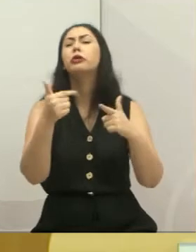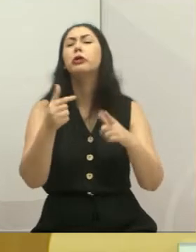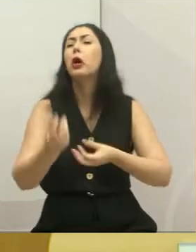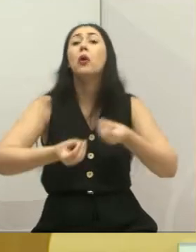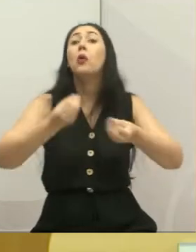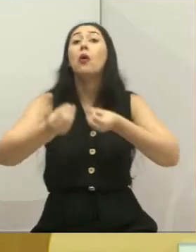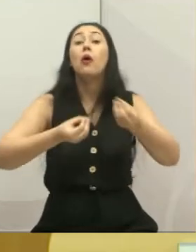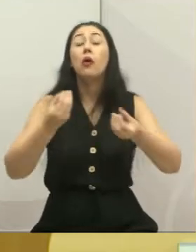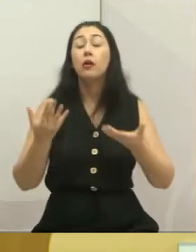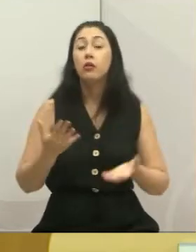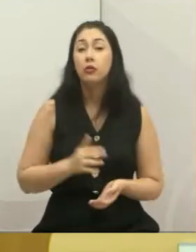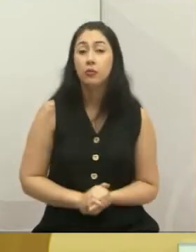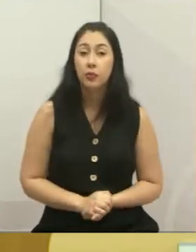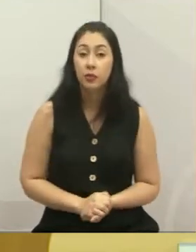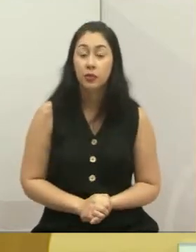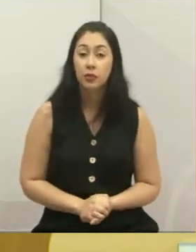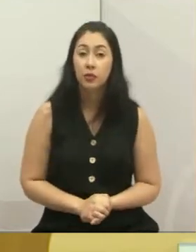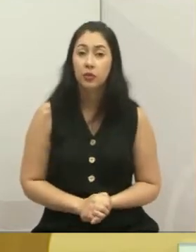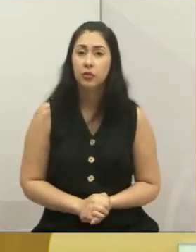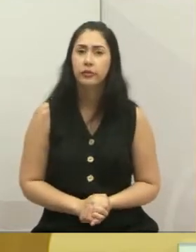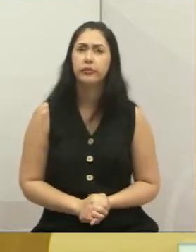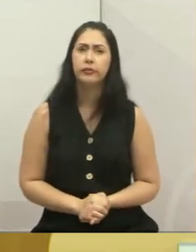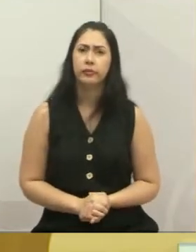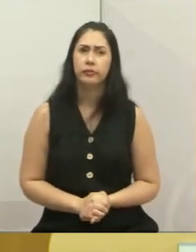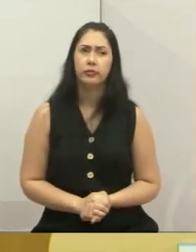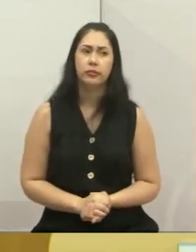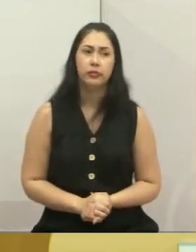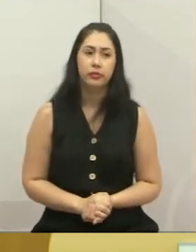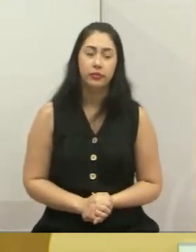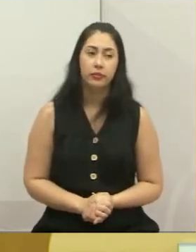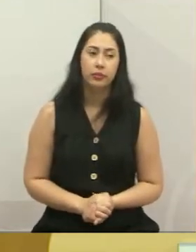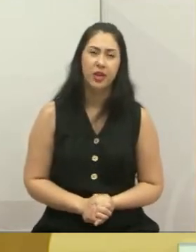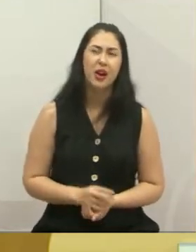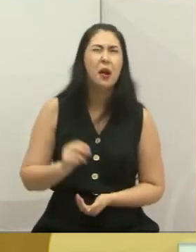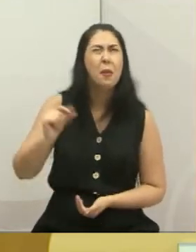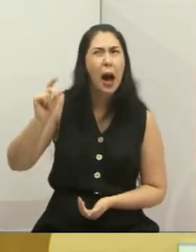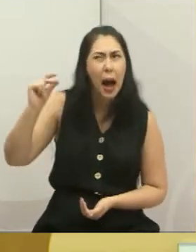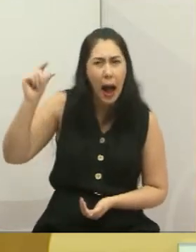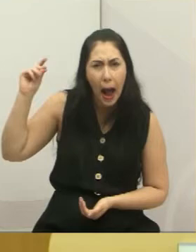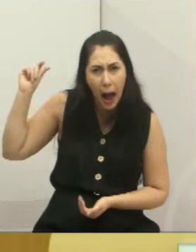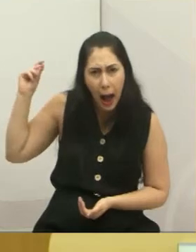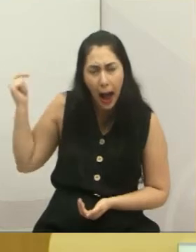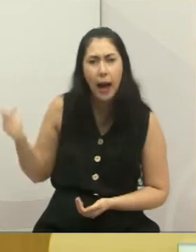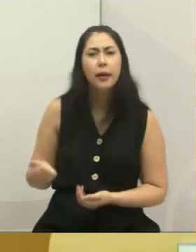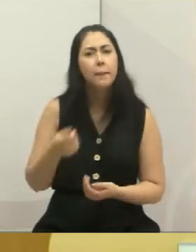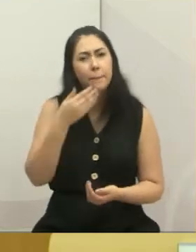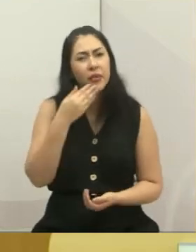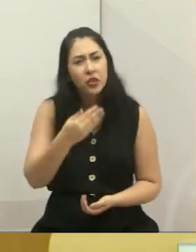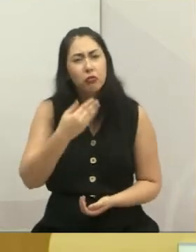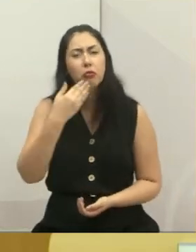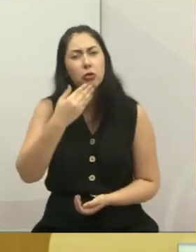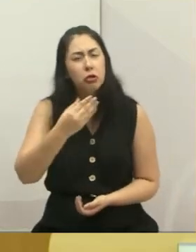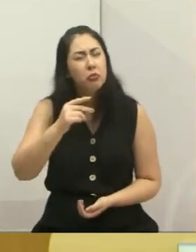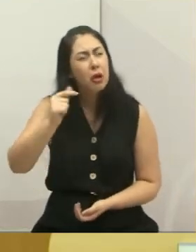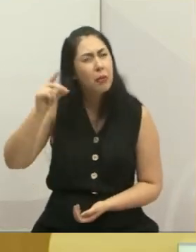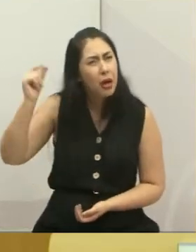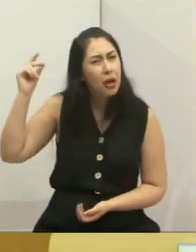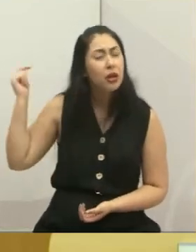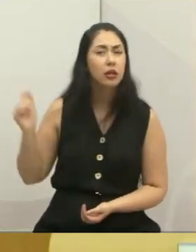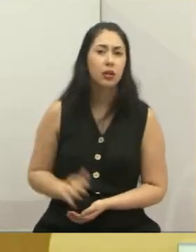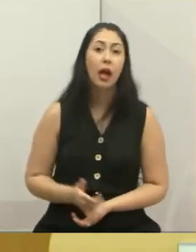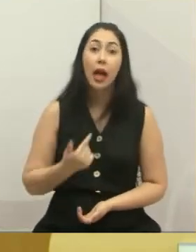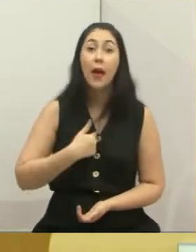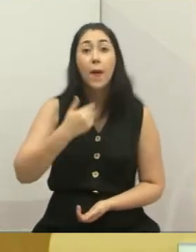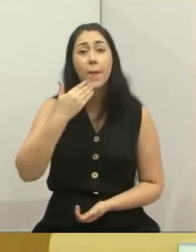Para arrumar a manutenção aí? Isso aí está desde, olha, faz muito tempo que está desse jeito aí. Então,